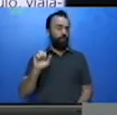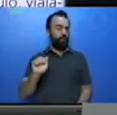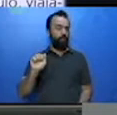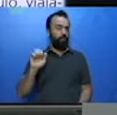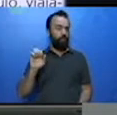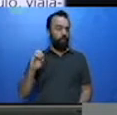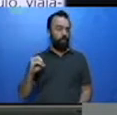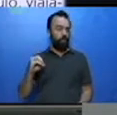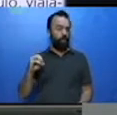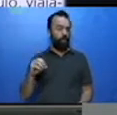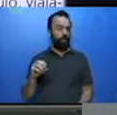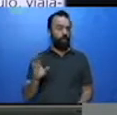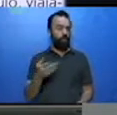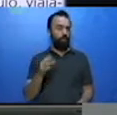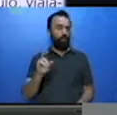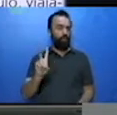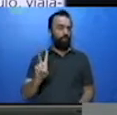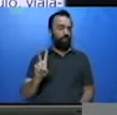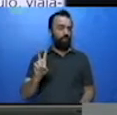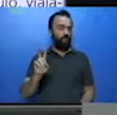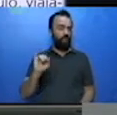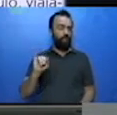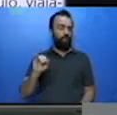Está correto ou incorreto?